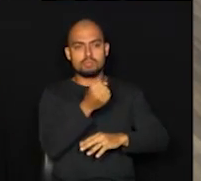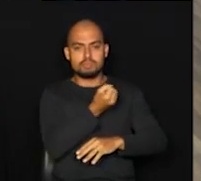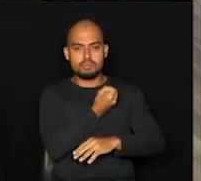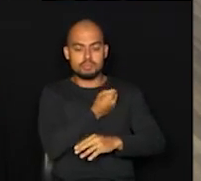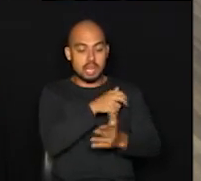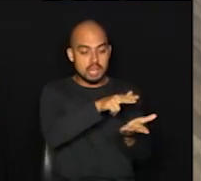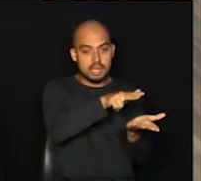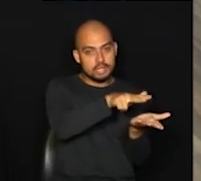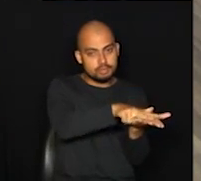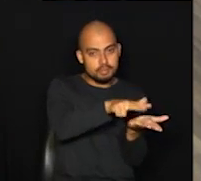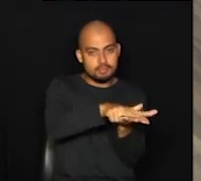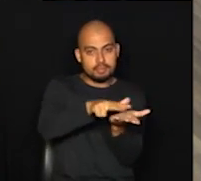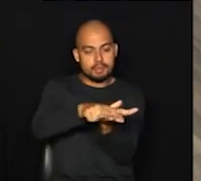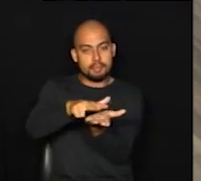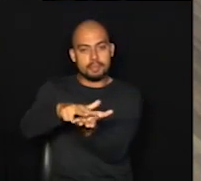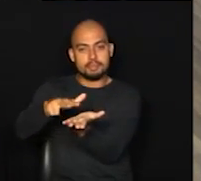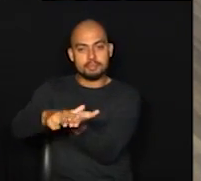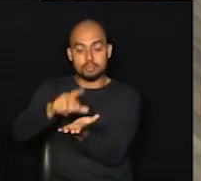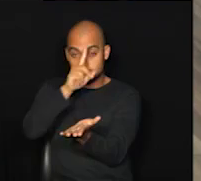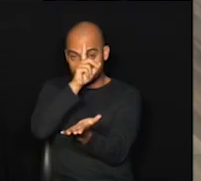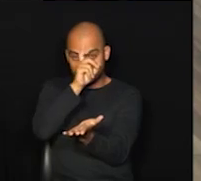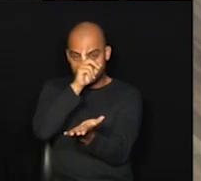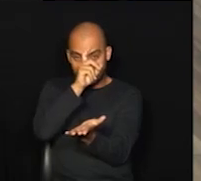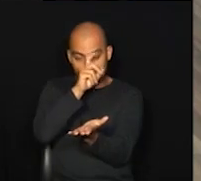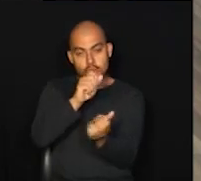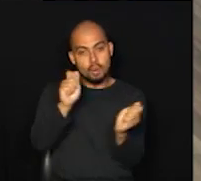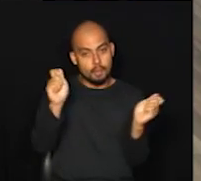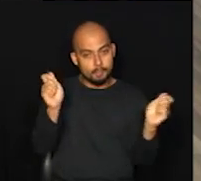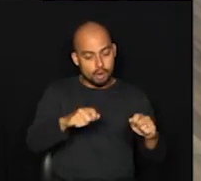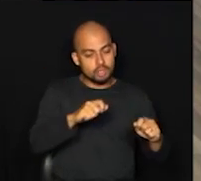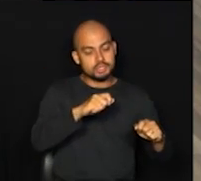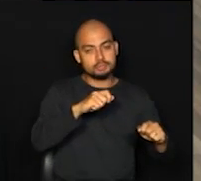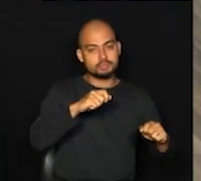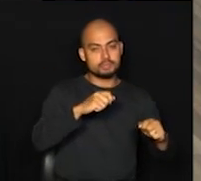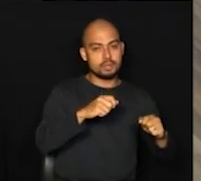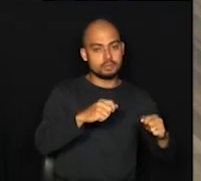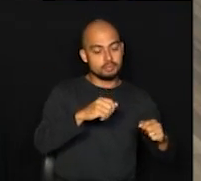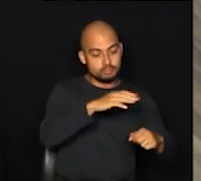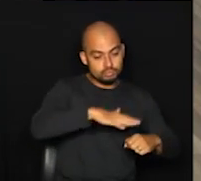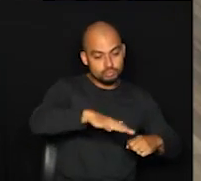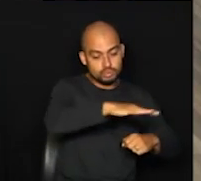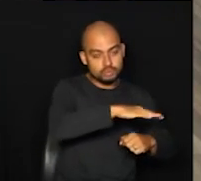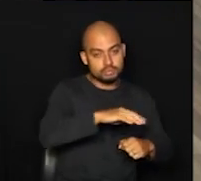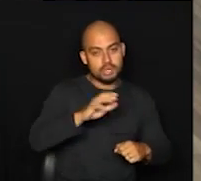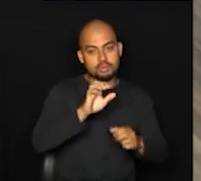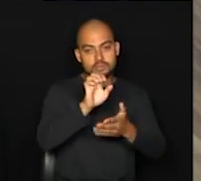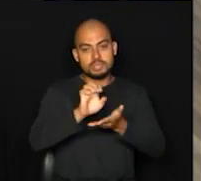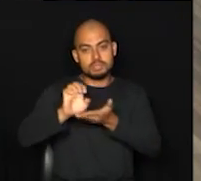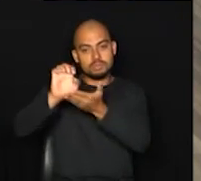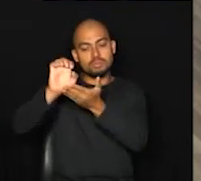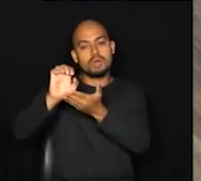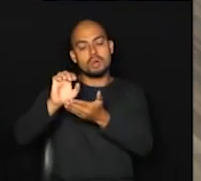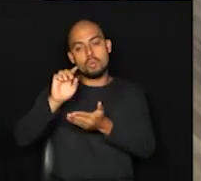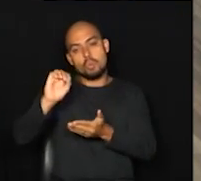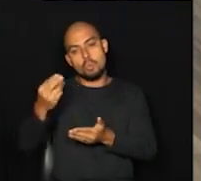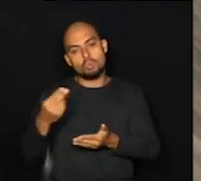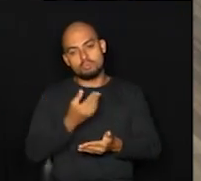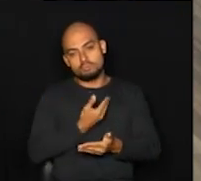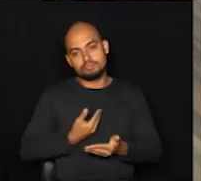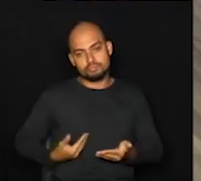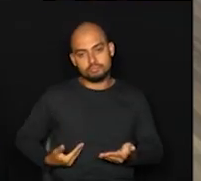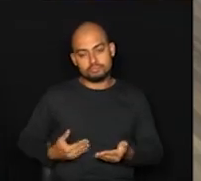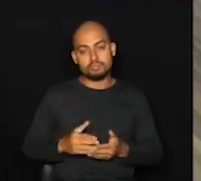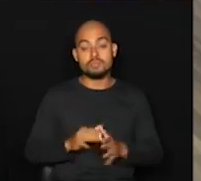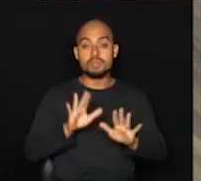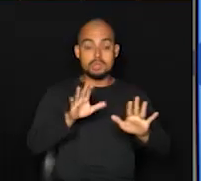leitos na cidade de Campinas, seja ele leito municipal, estadual ou da rede. Até esta quinta-feira nós tínhamos